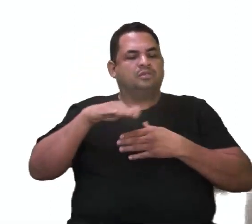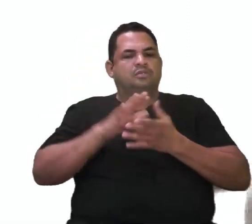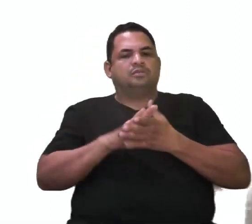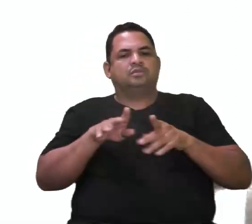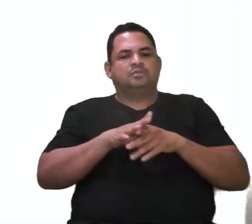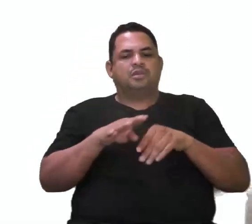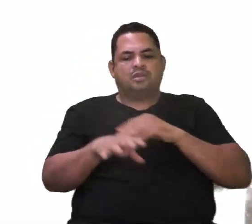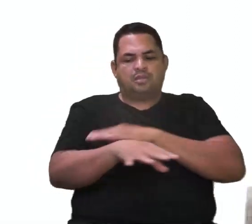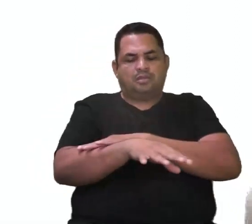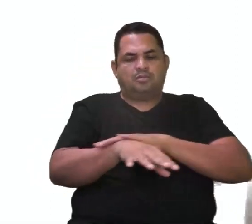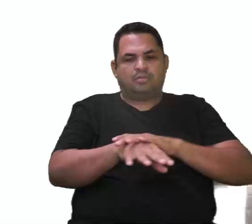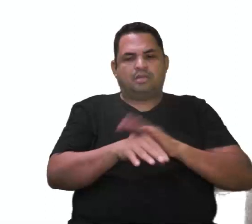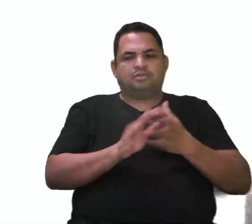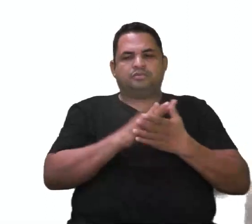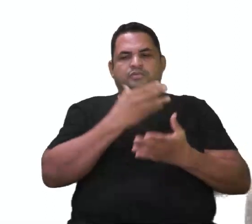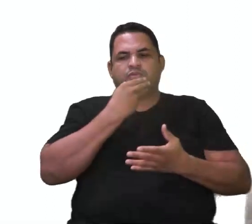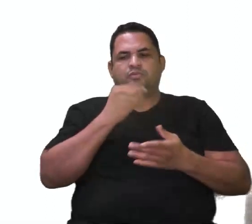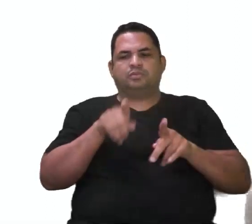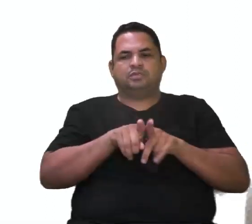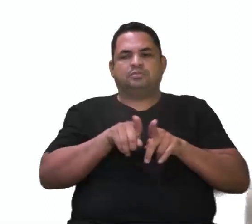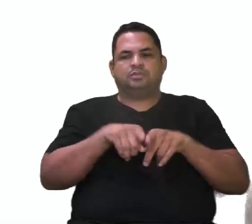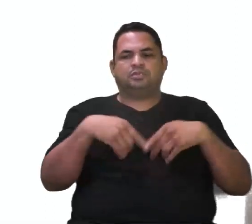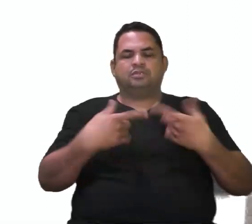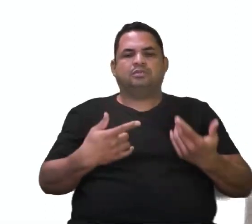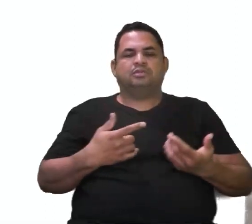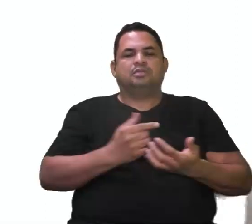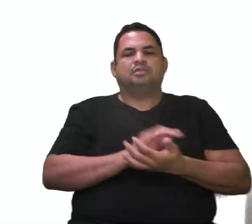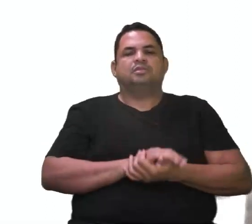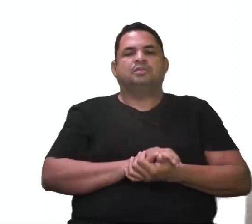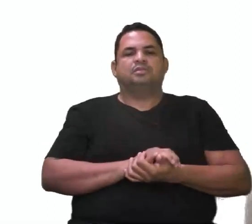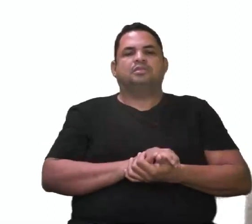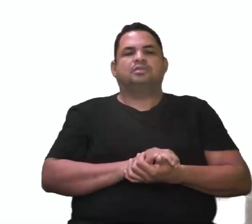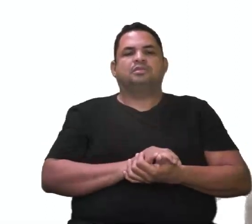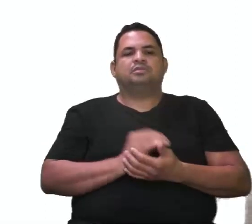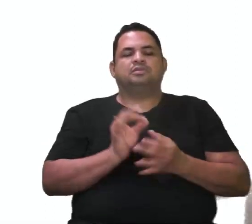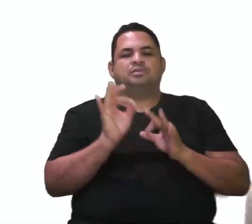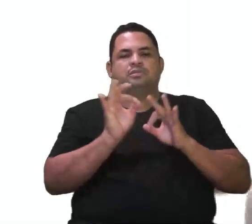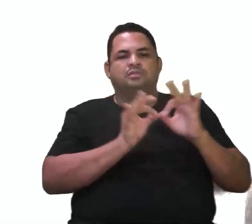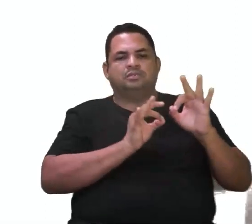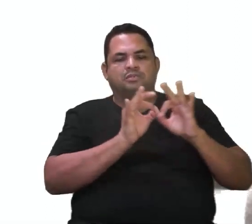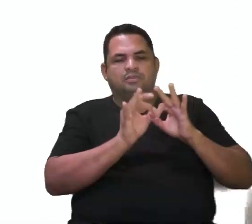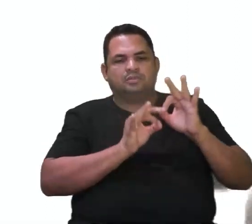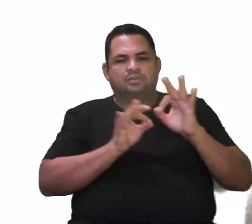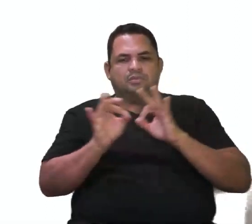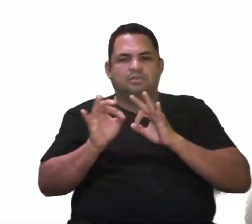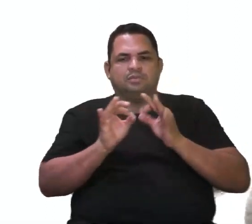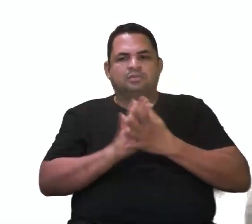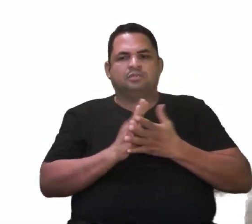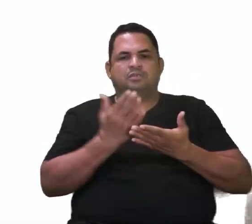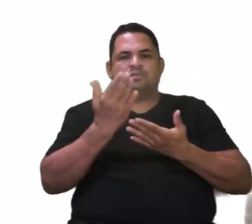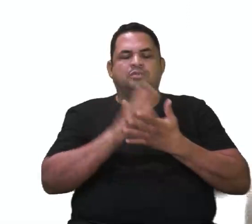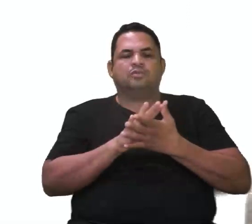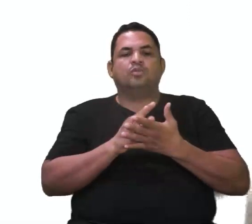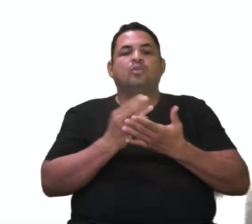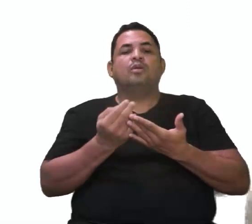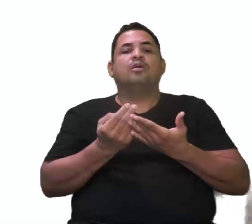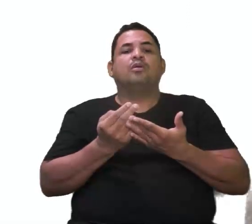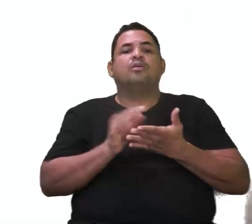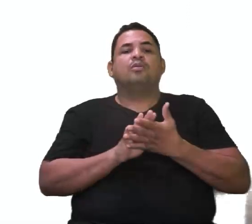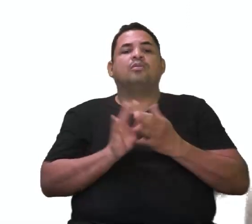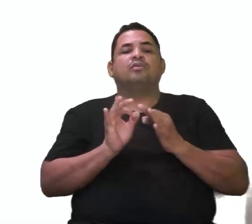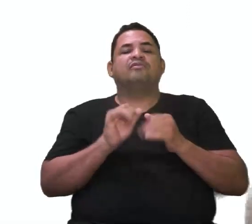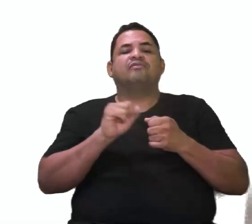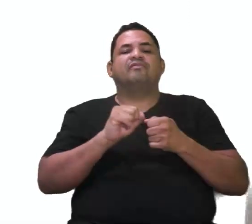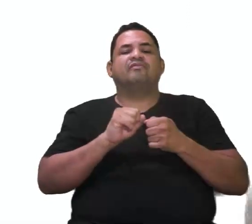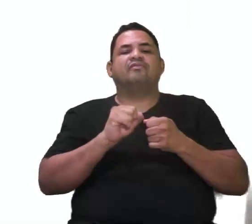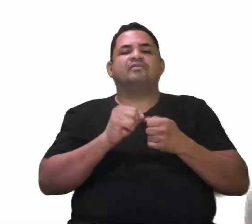tem a mesma função, mas tem a mesma origem. Então, olha só, você vai esquematizar algumas dessas estruturas nos organismos. Então,